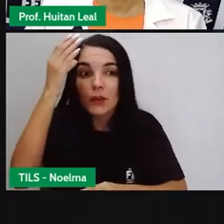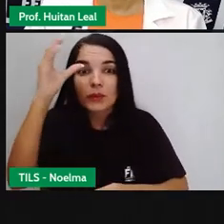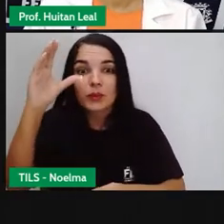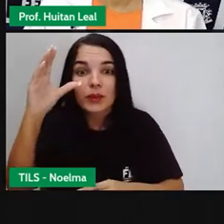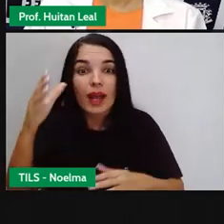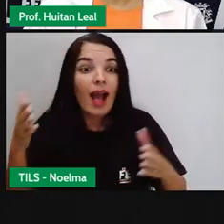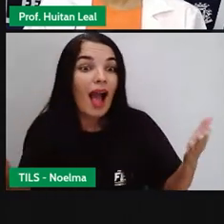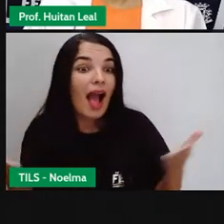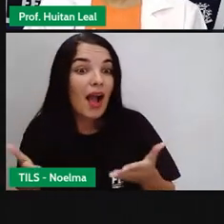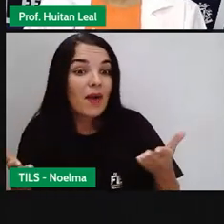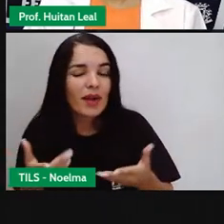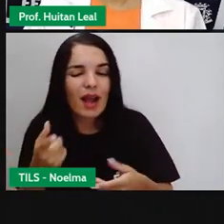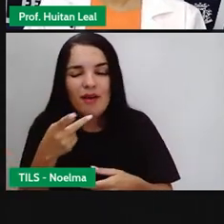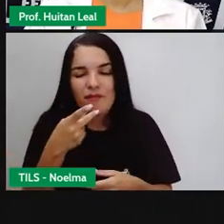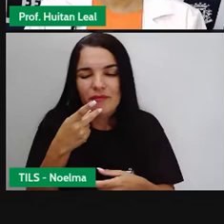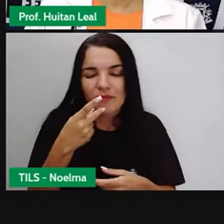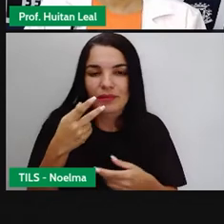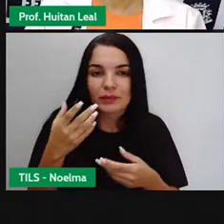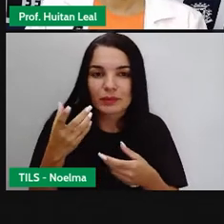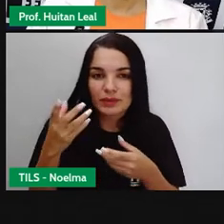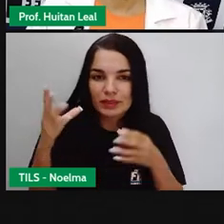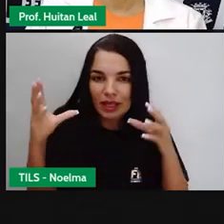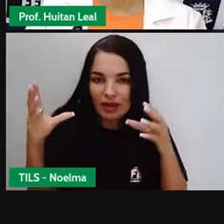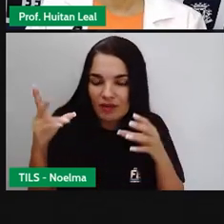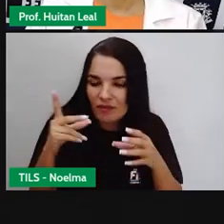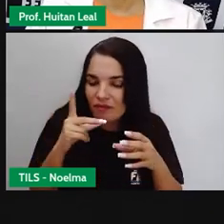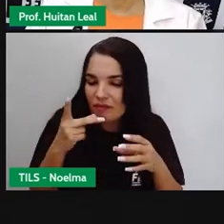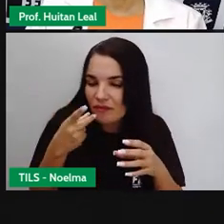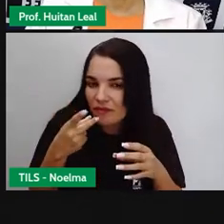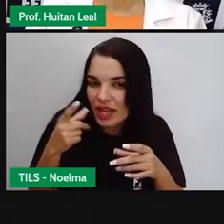dar uma relembrada nesse assunto?